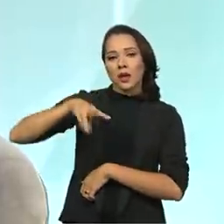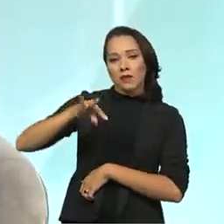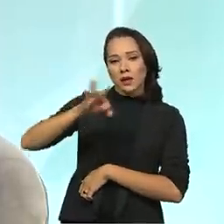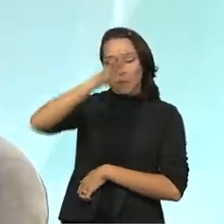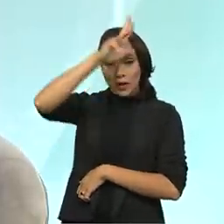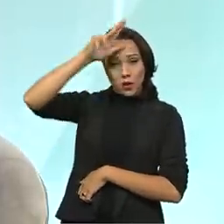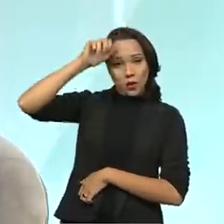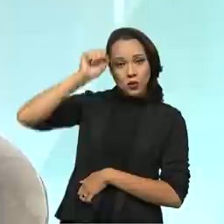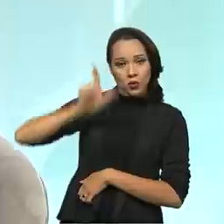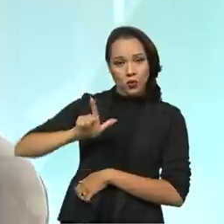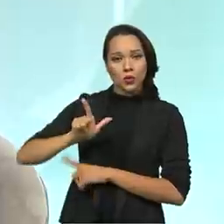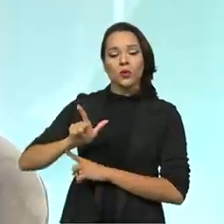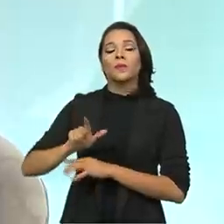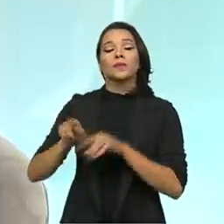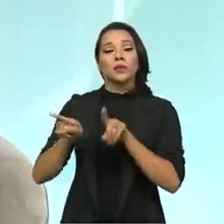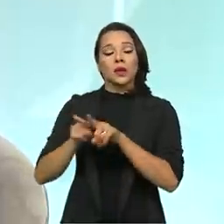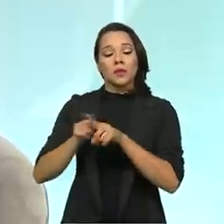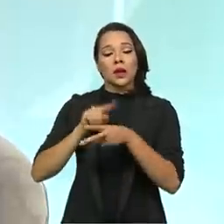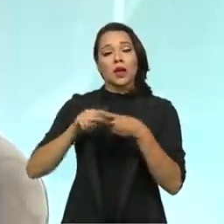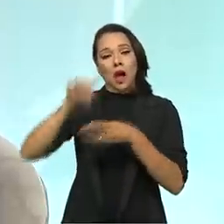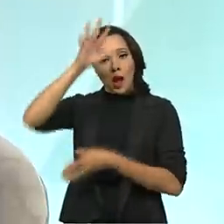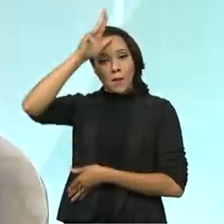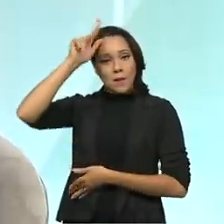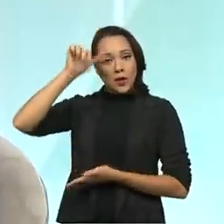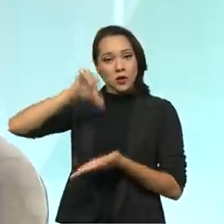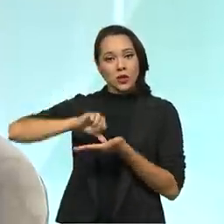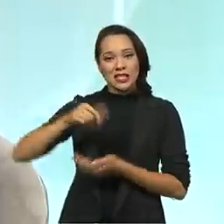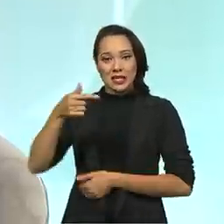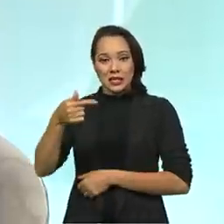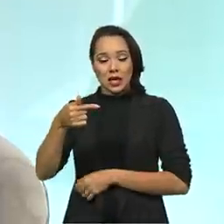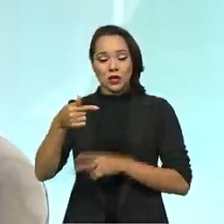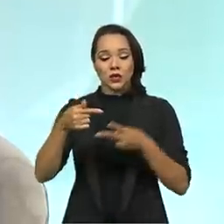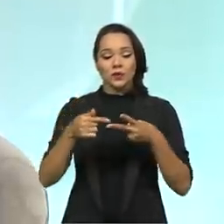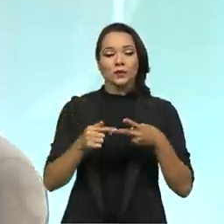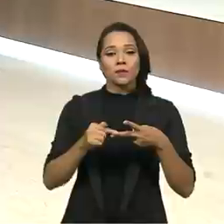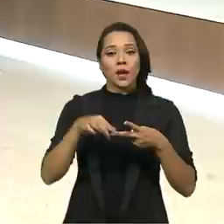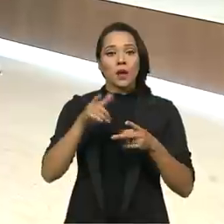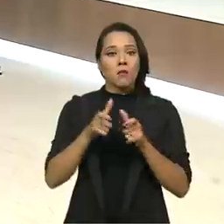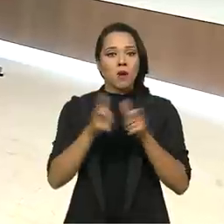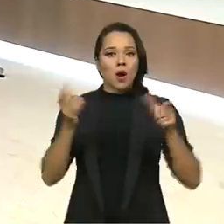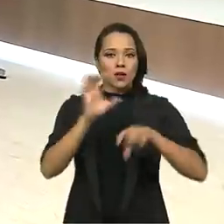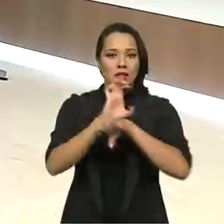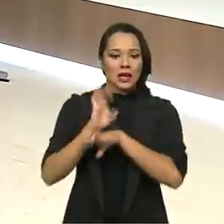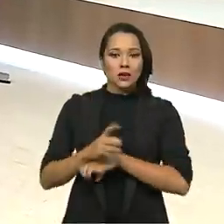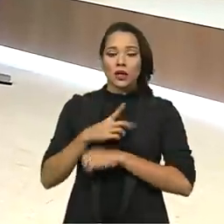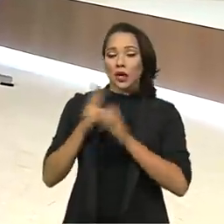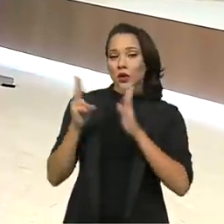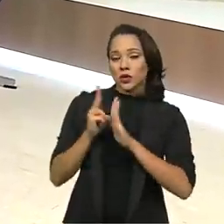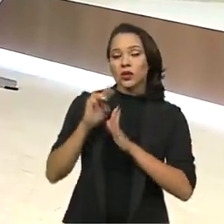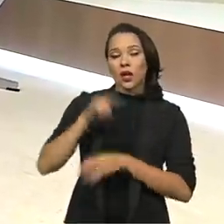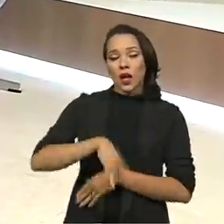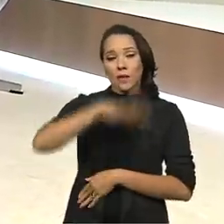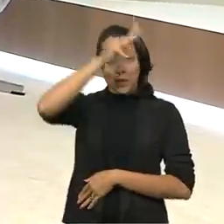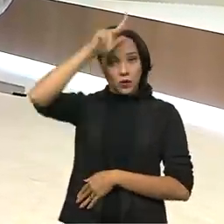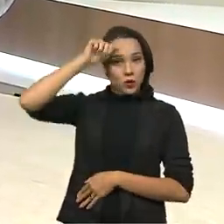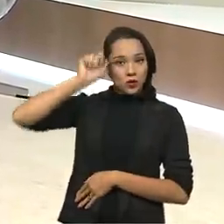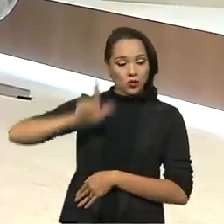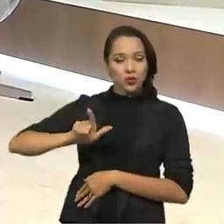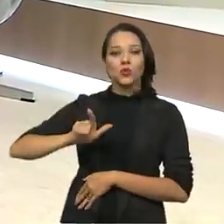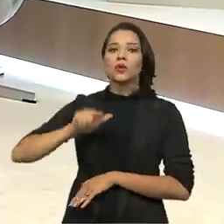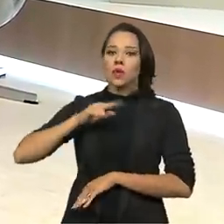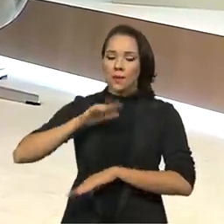Sul, que o Amazonas, por exemplo, tem sete distritos e o maior estado que a gente tem com indígenas é o Mato Grosso do Sul.